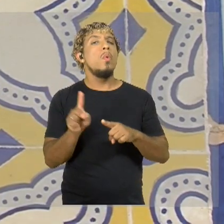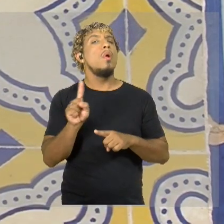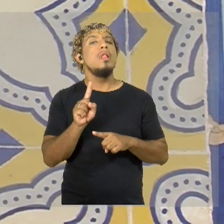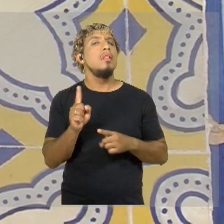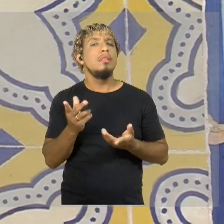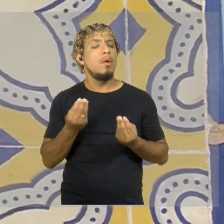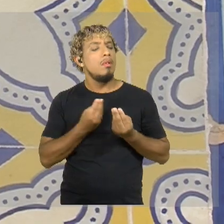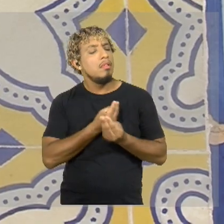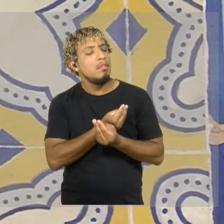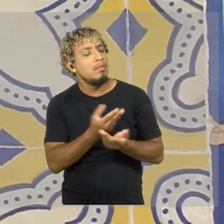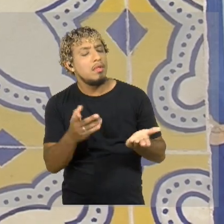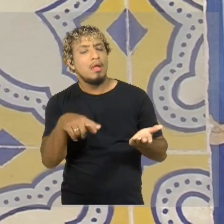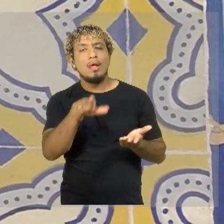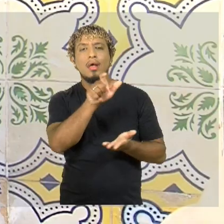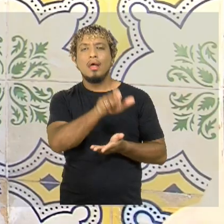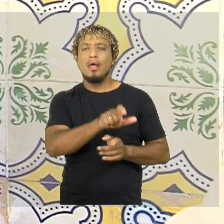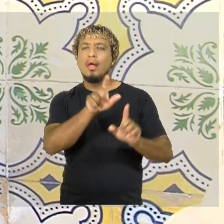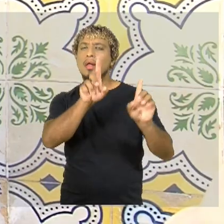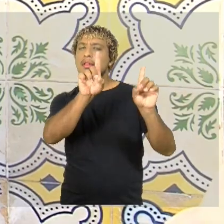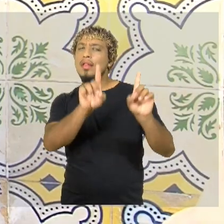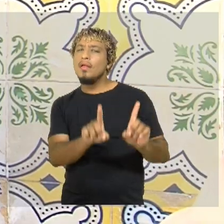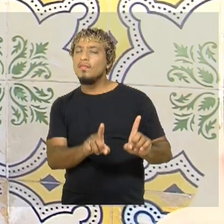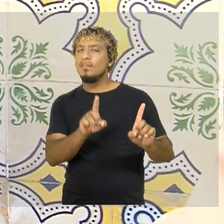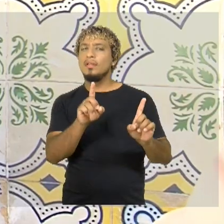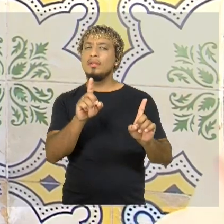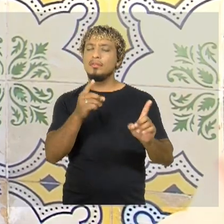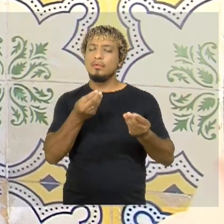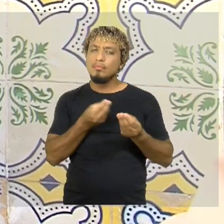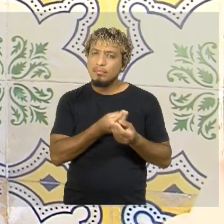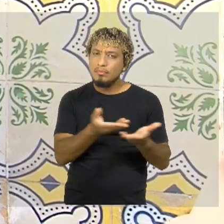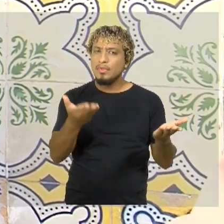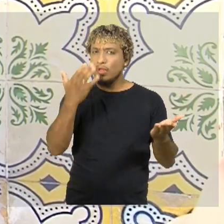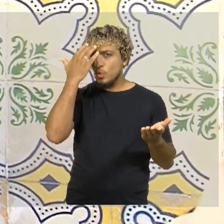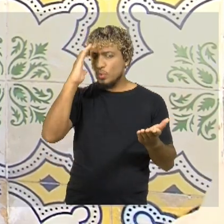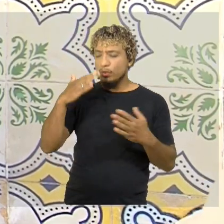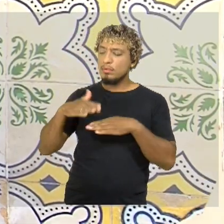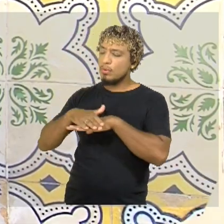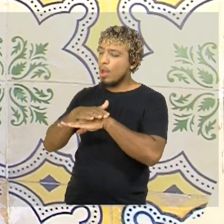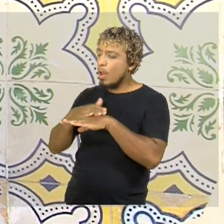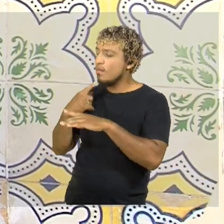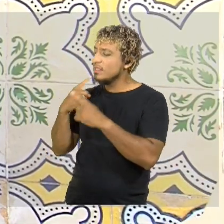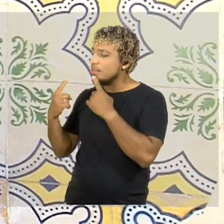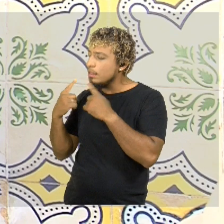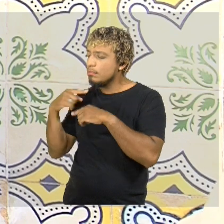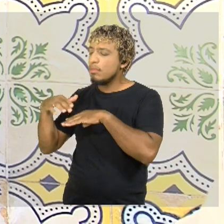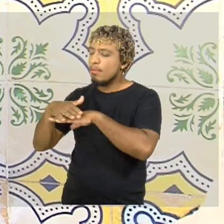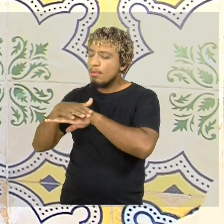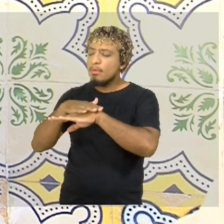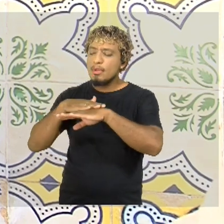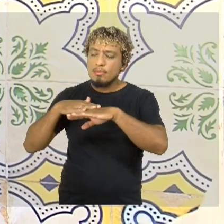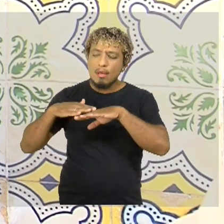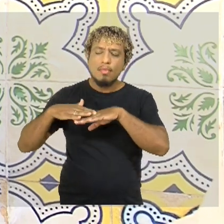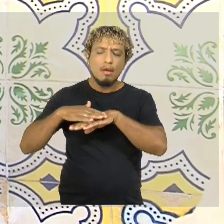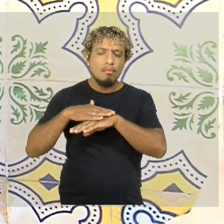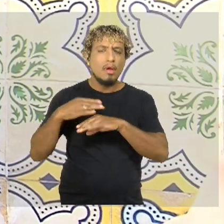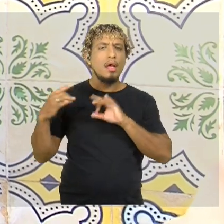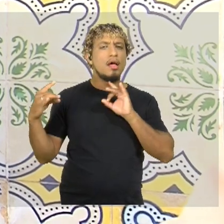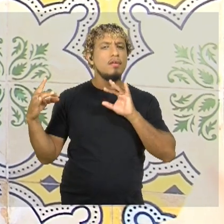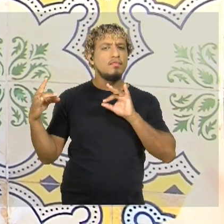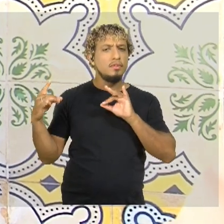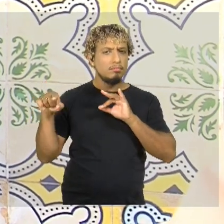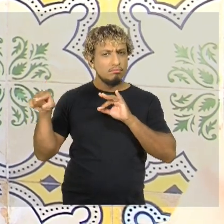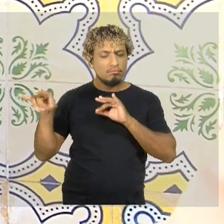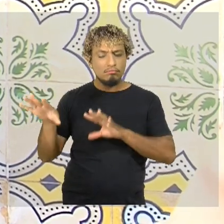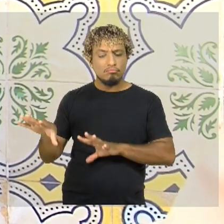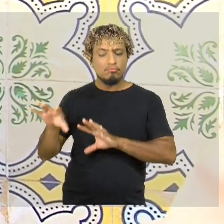levar também para as pessoas com deficiência essa nossa cultura? Então, eu fui conversando com o pessoal e eu consegui ter o feedback deles